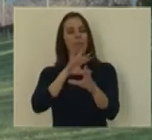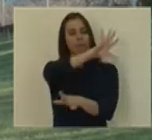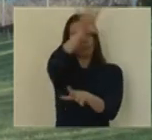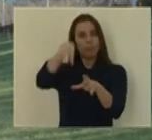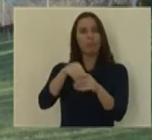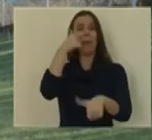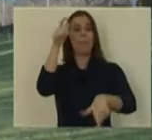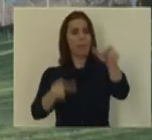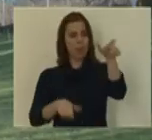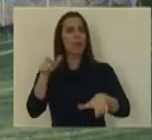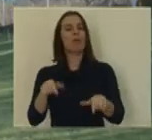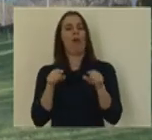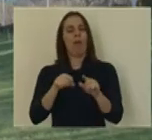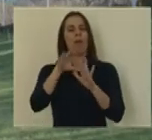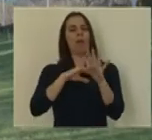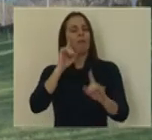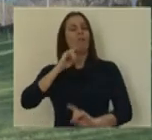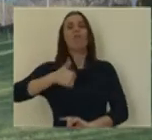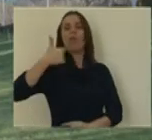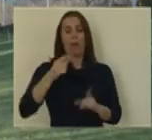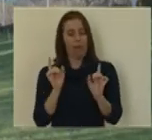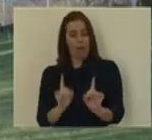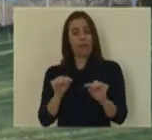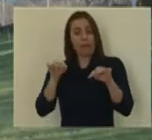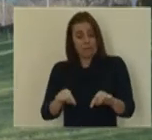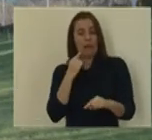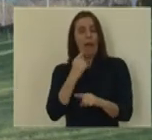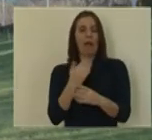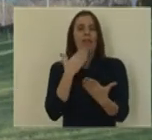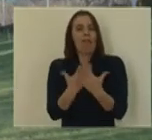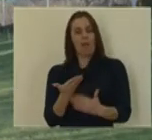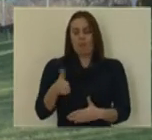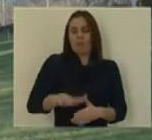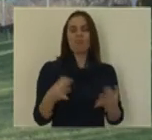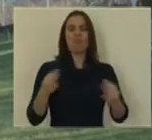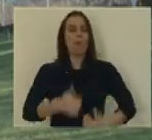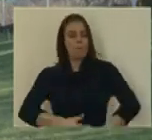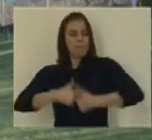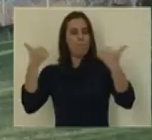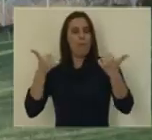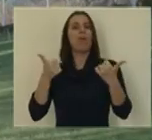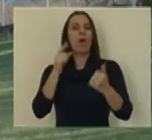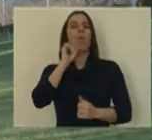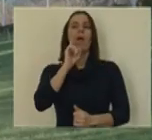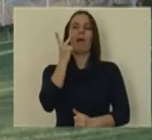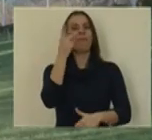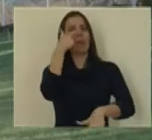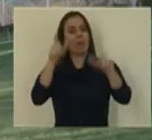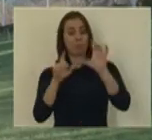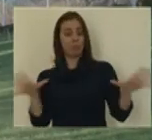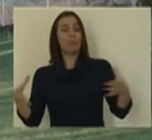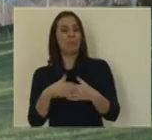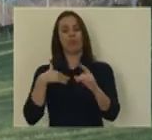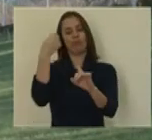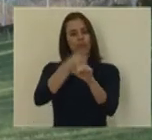envolvimento das populações são uma condição fundamental. É aqui que damos passos significativos na melhoria da qualidade de vida das populações